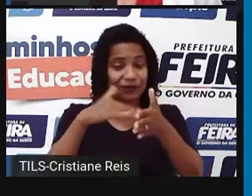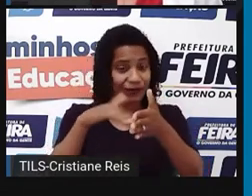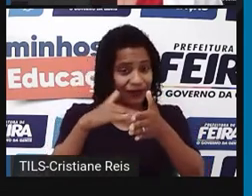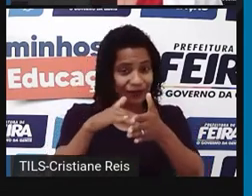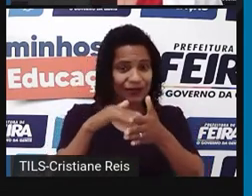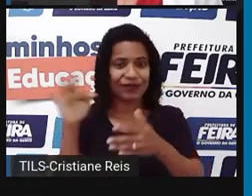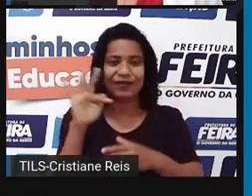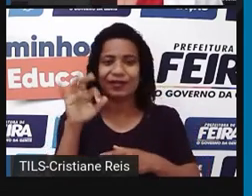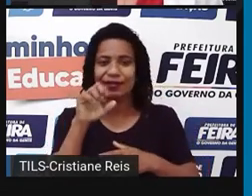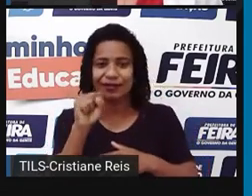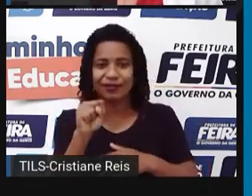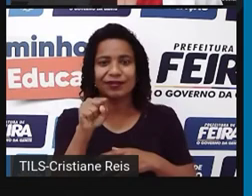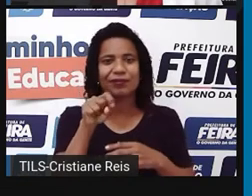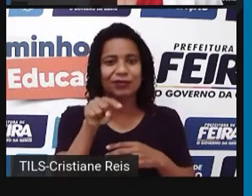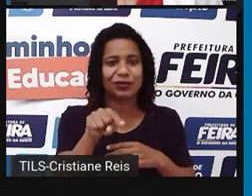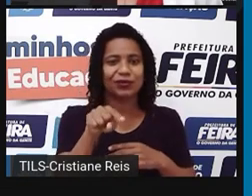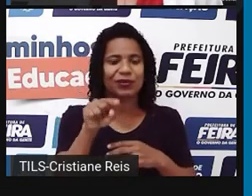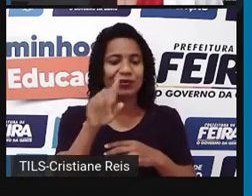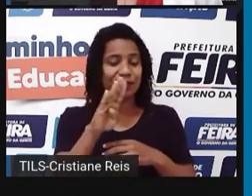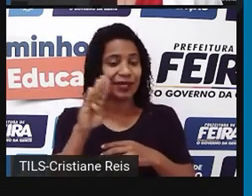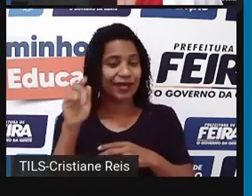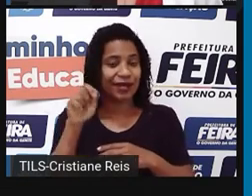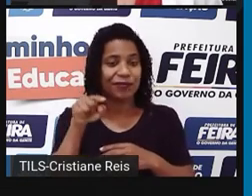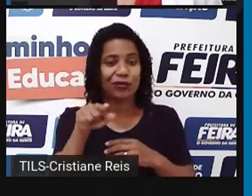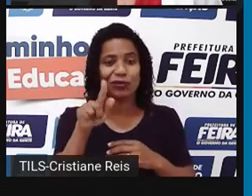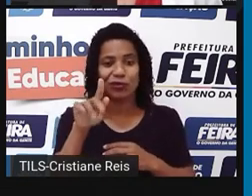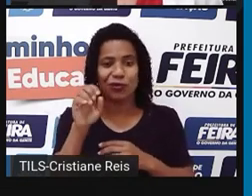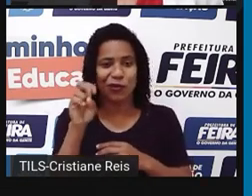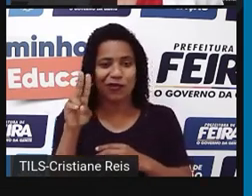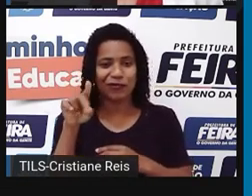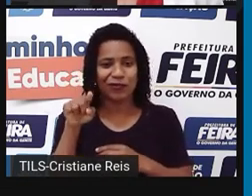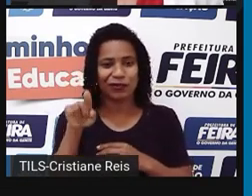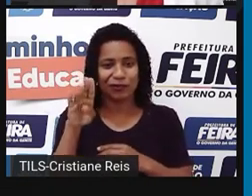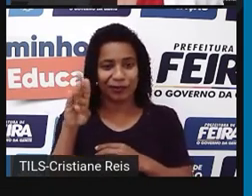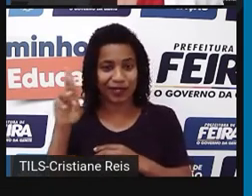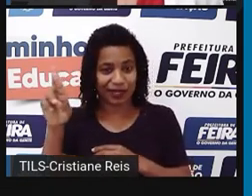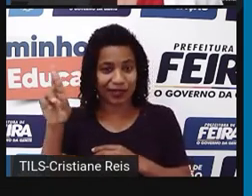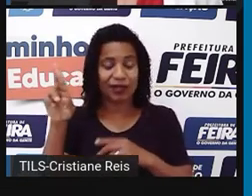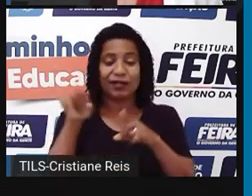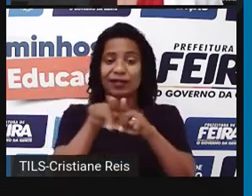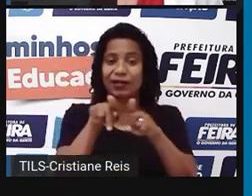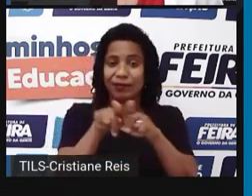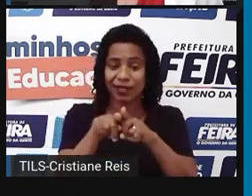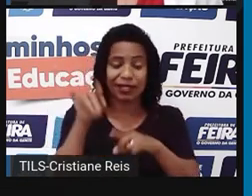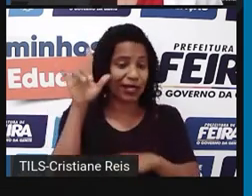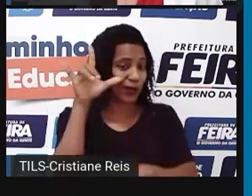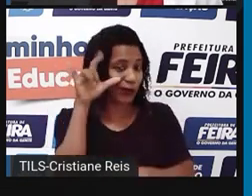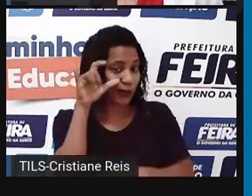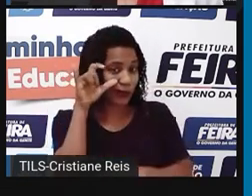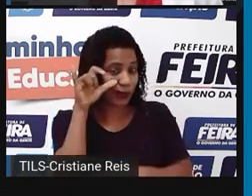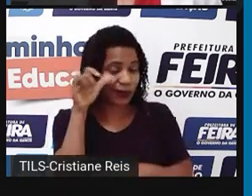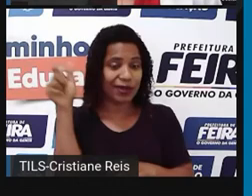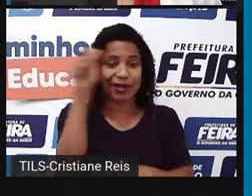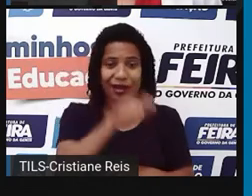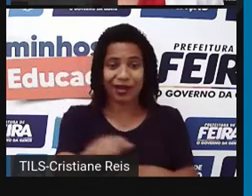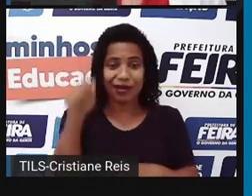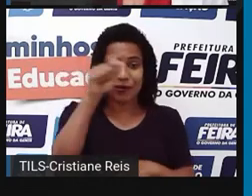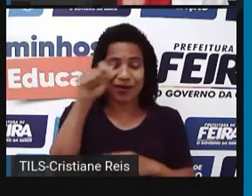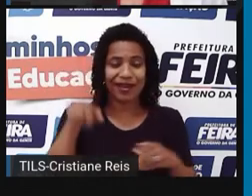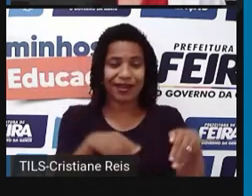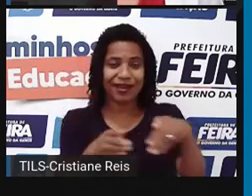.ba.gov.br. O nosso Instagram, arroba caminhosdaeducacão.tv.